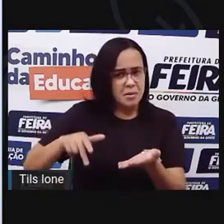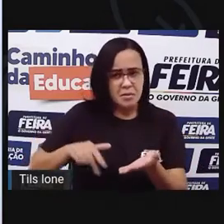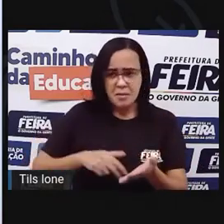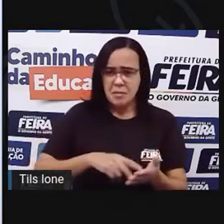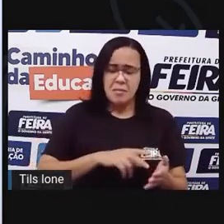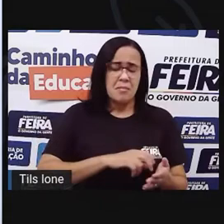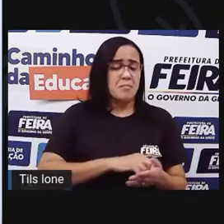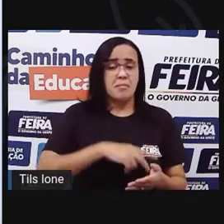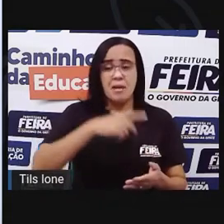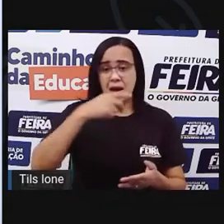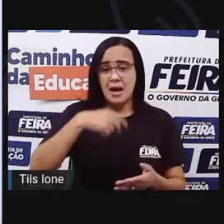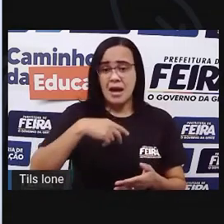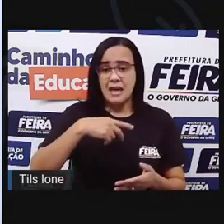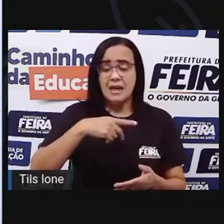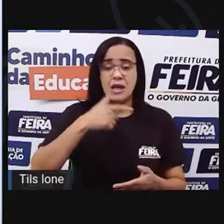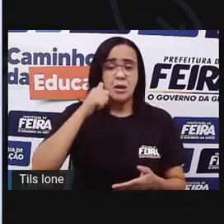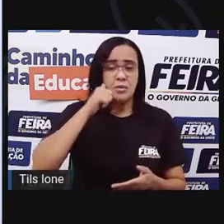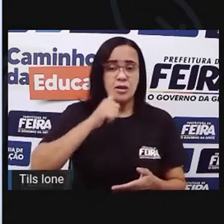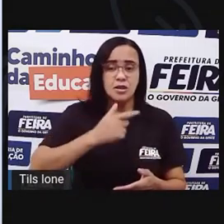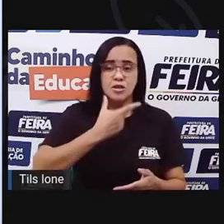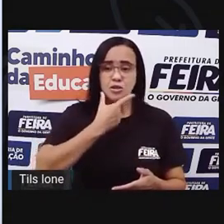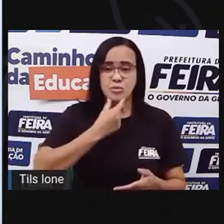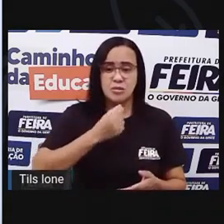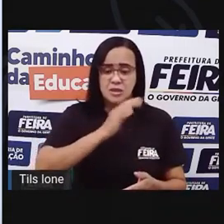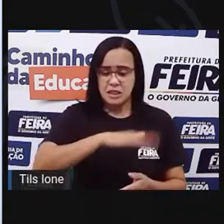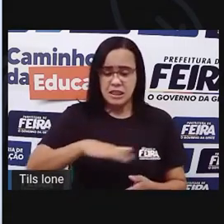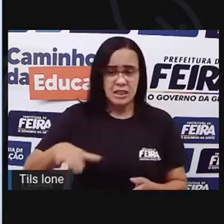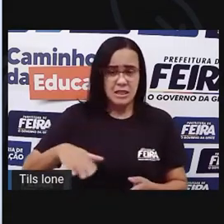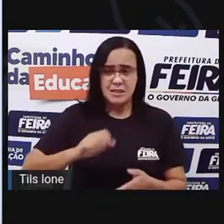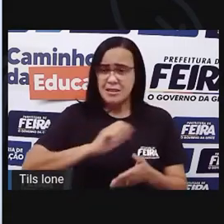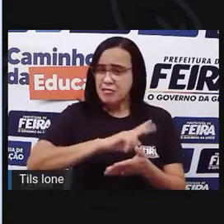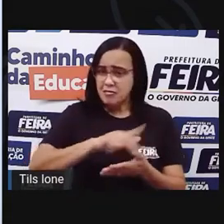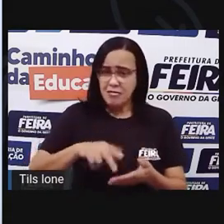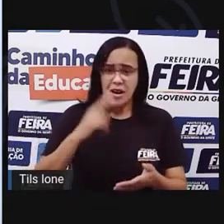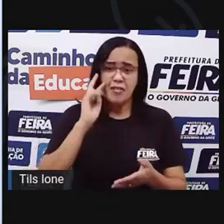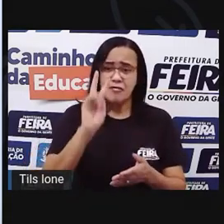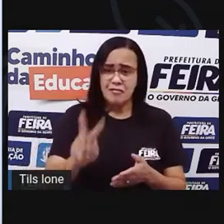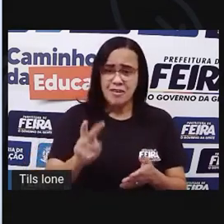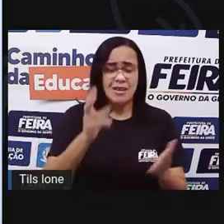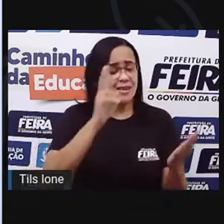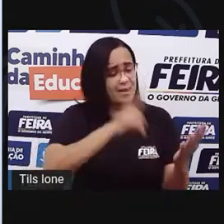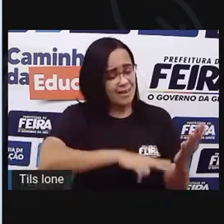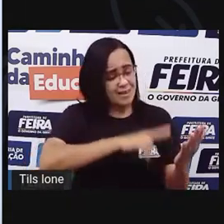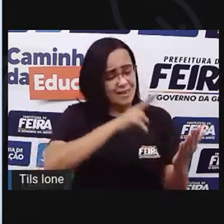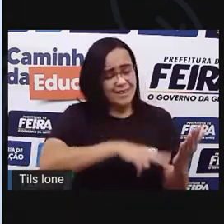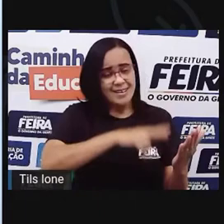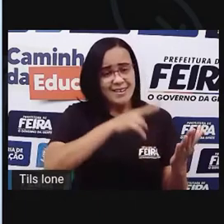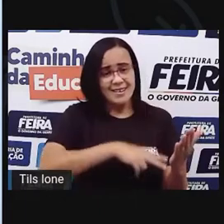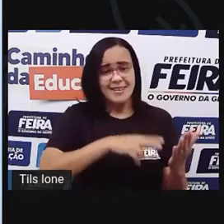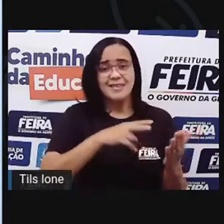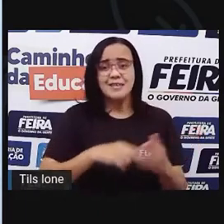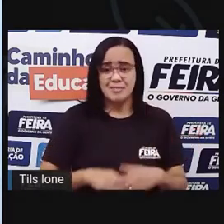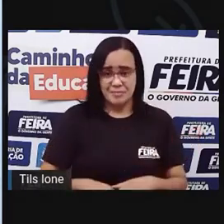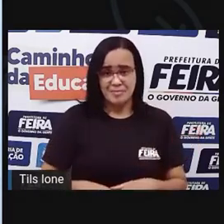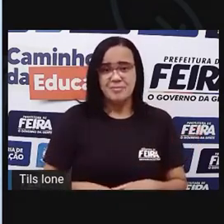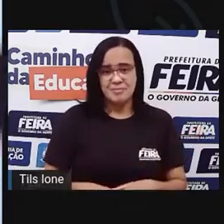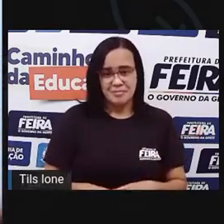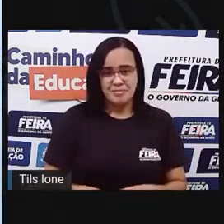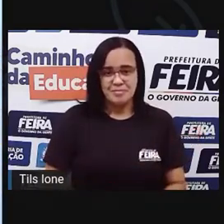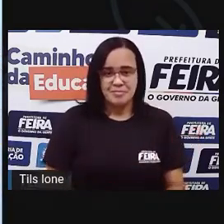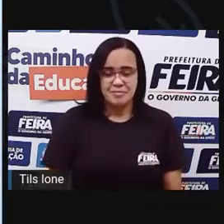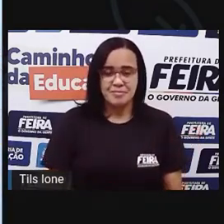filhos dela. Então, vamos lá? Felicidade Bicicleta de Emília Nunes. Olha só.